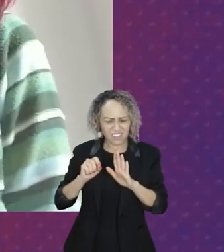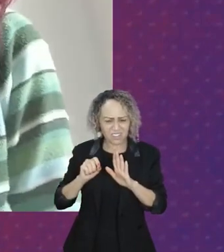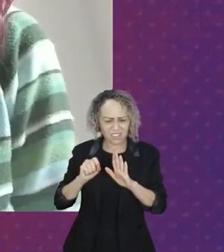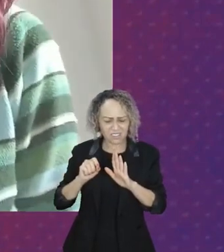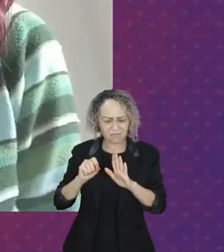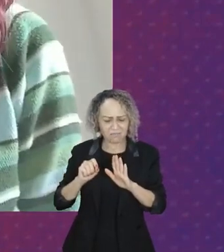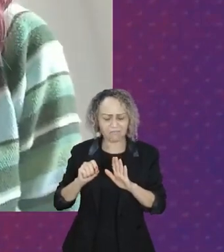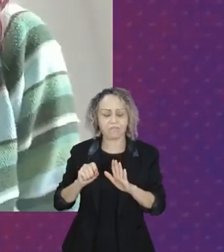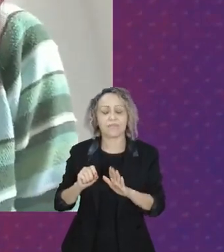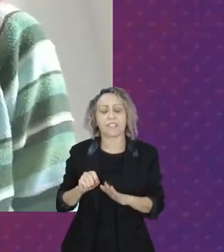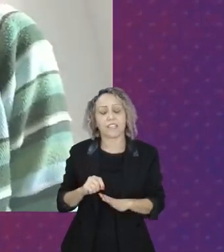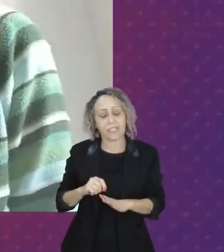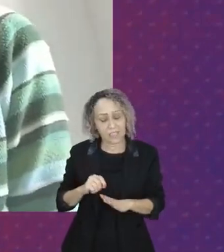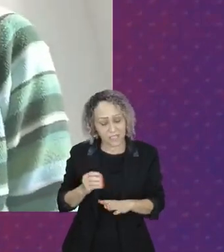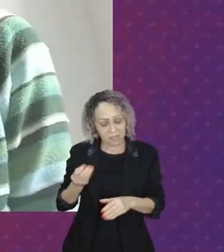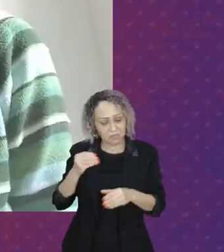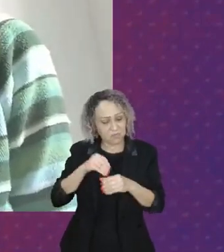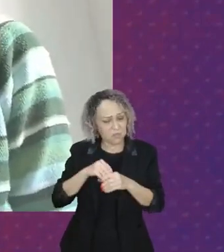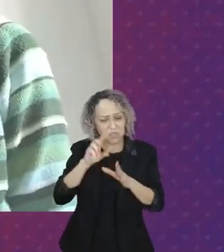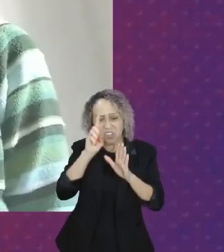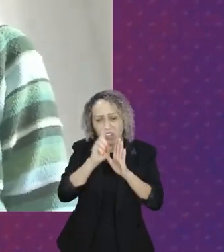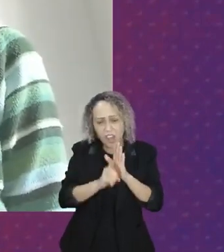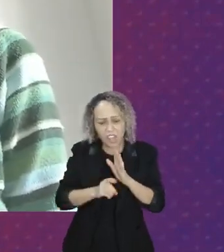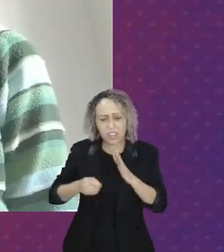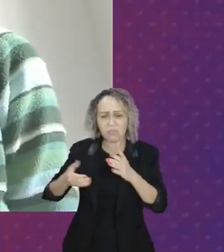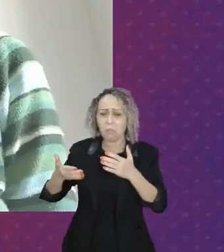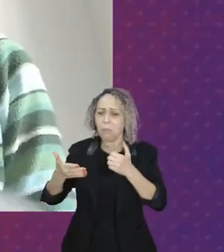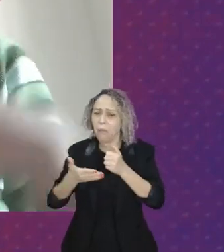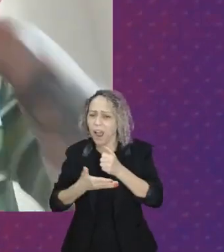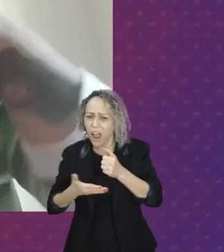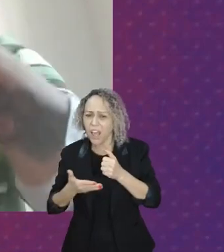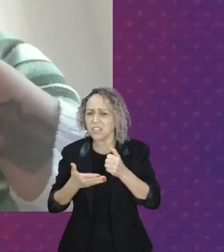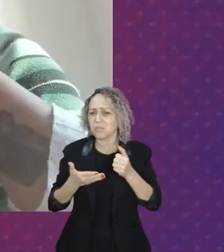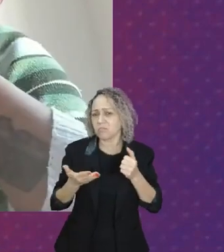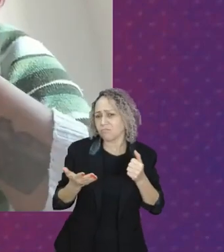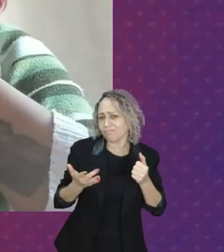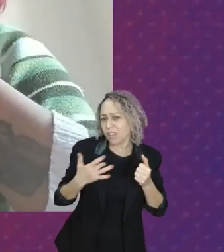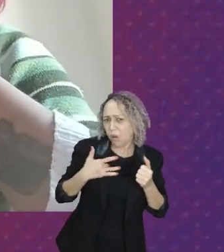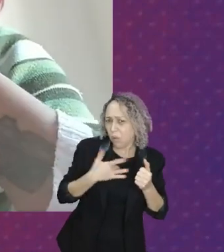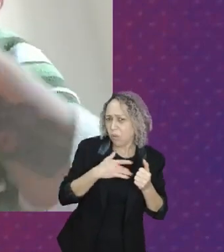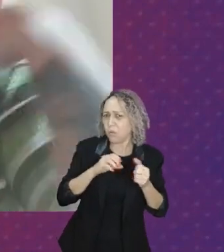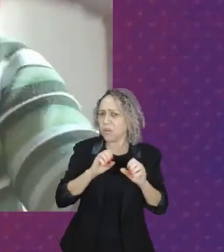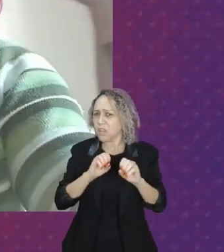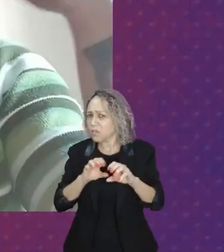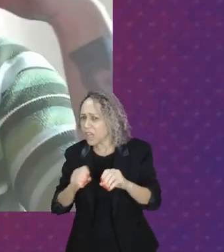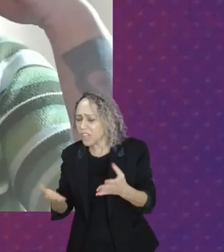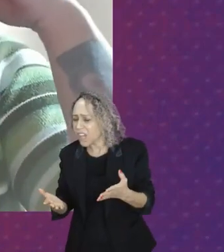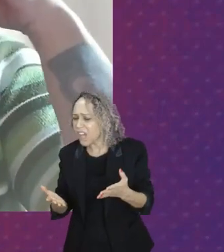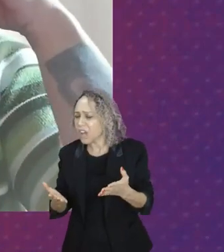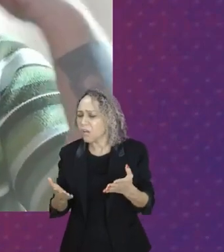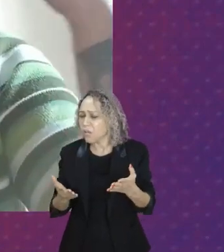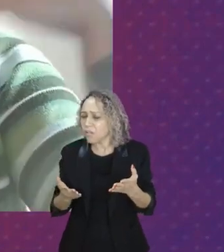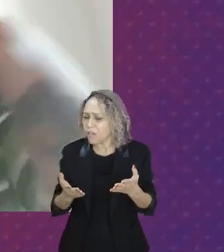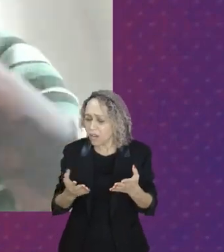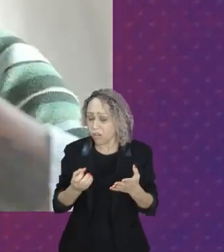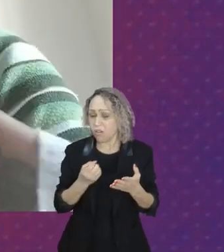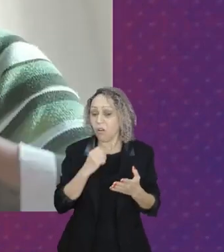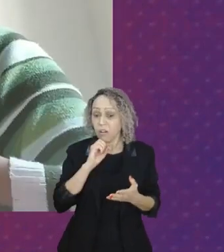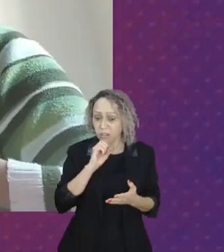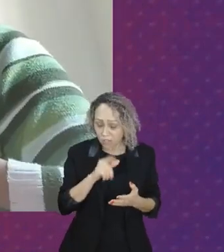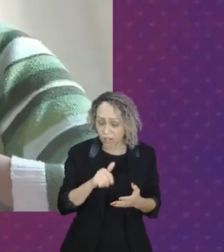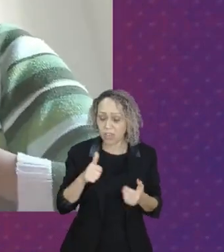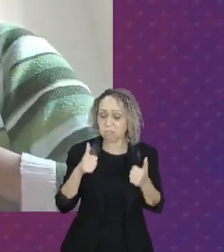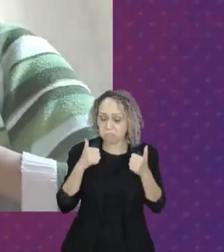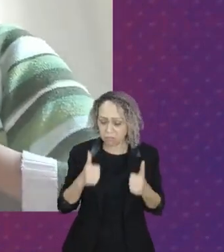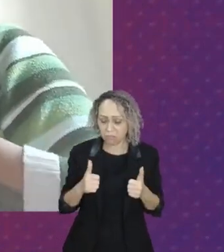faz parte desses direitos básicos. Mas ele é muito esquecido porque se esquece que alimentar a mente, alimentar a